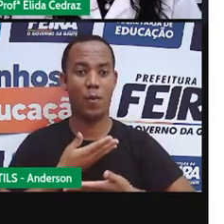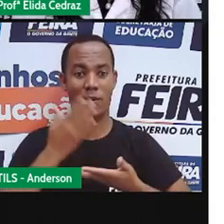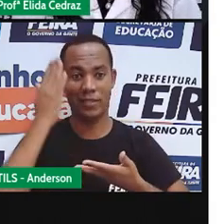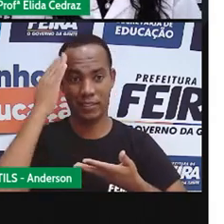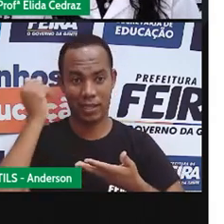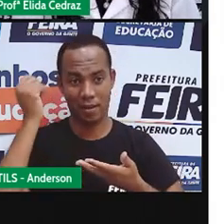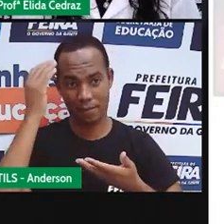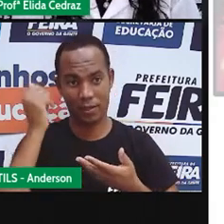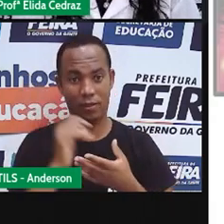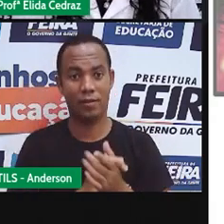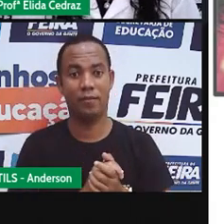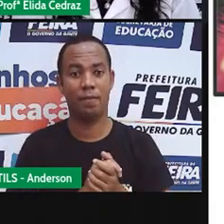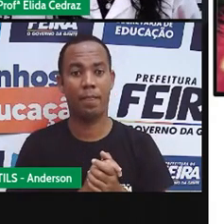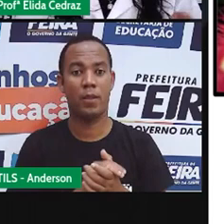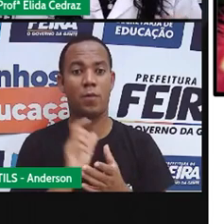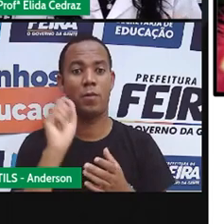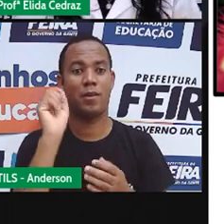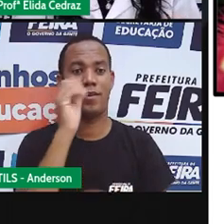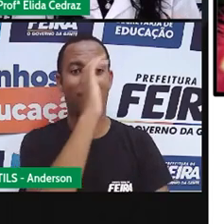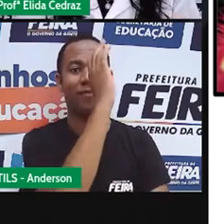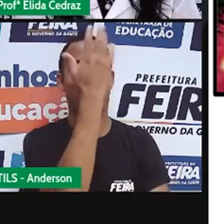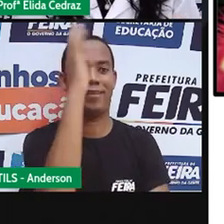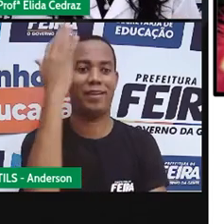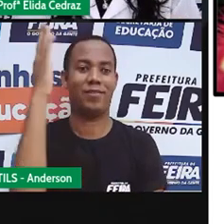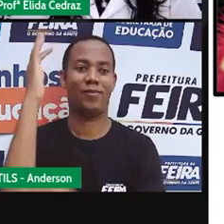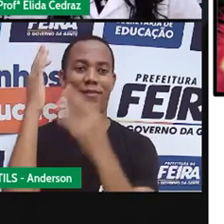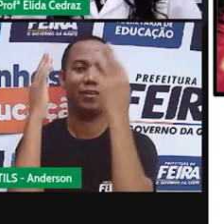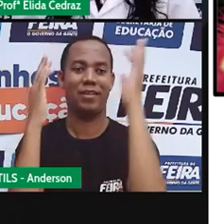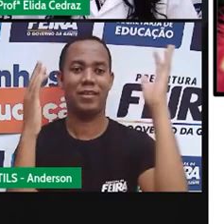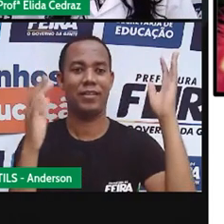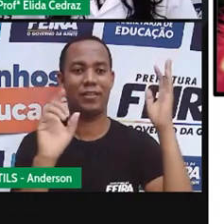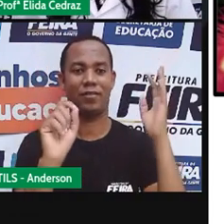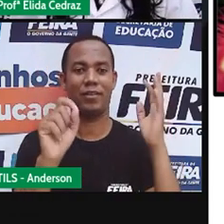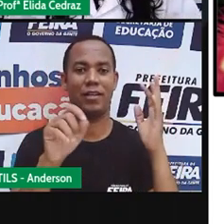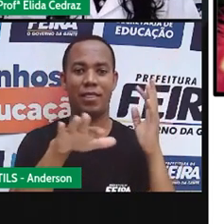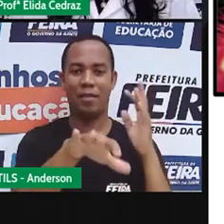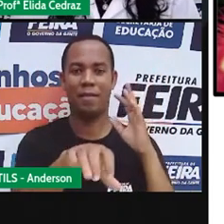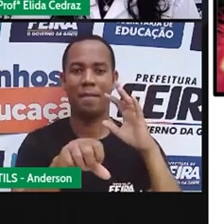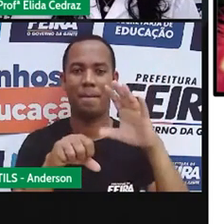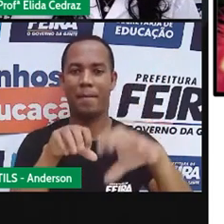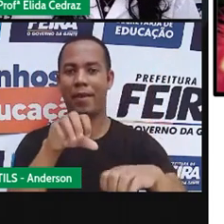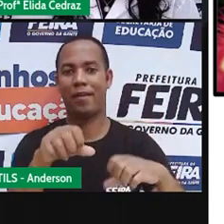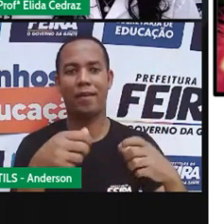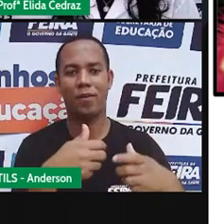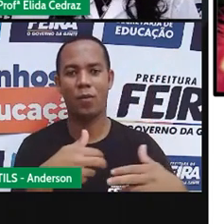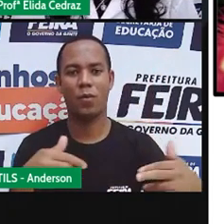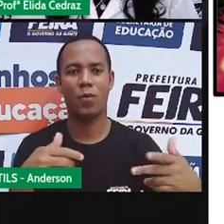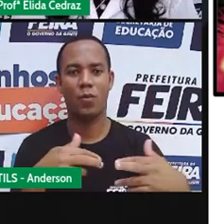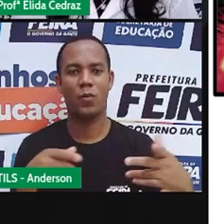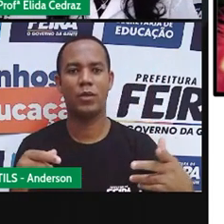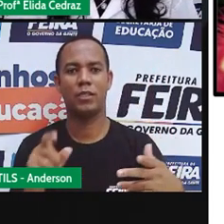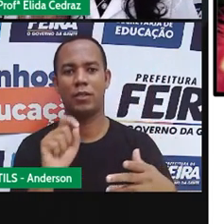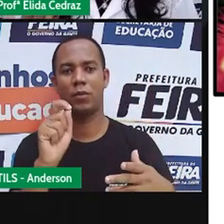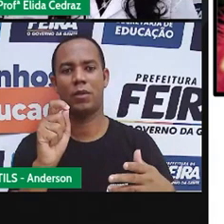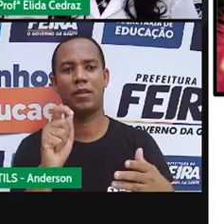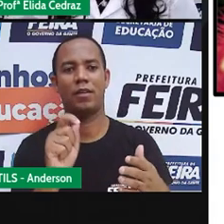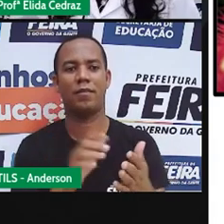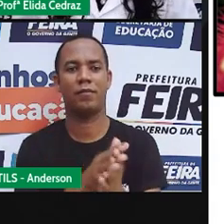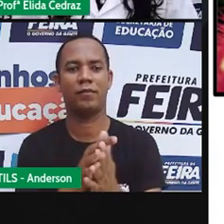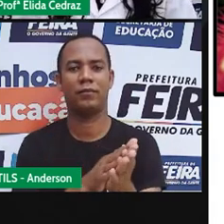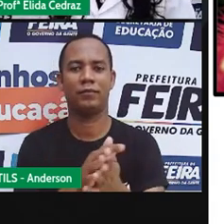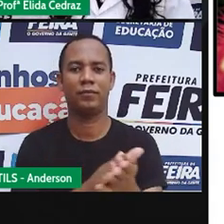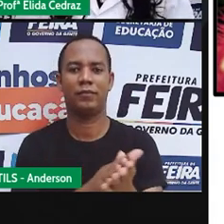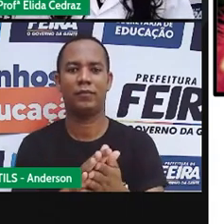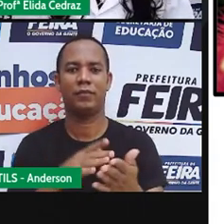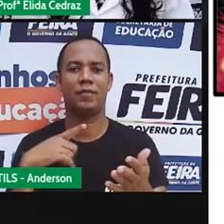Eles fazem da natureza produtos que impedem deles